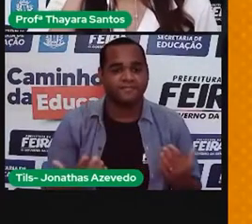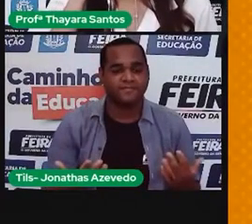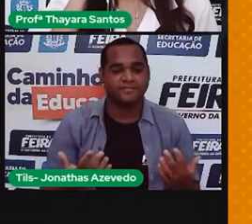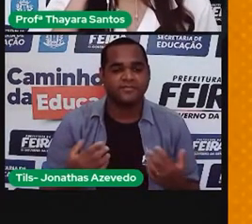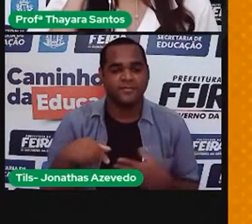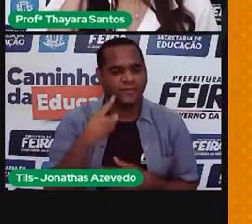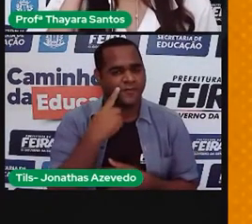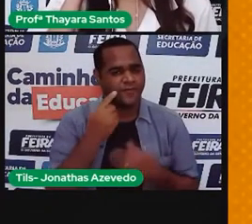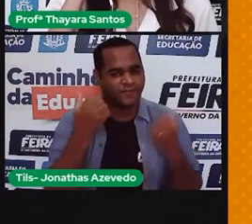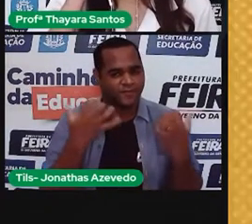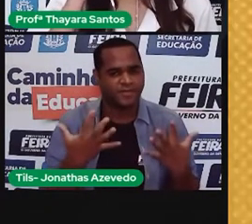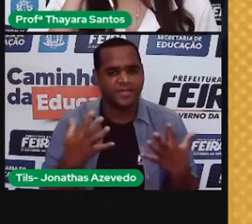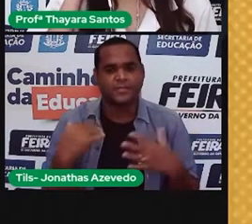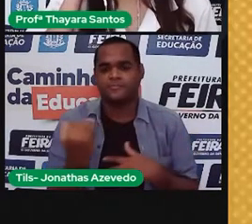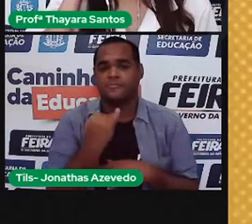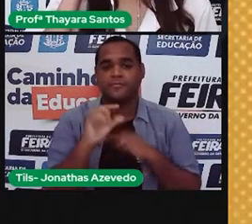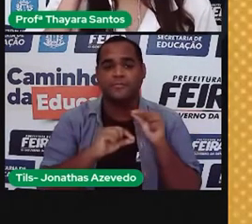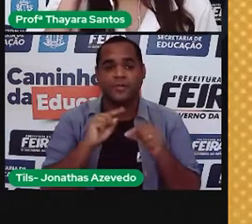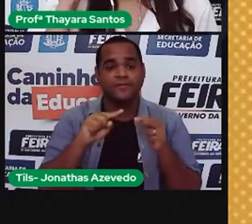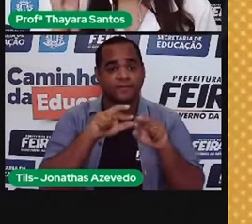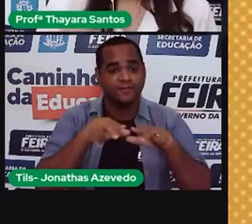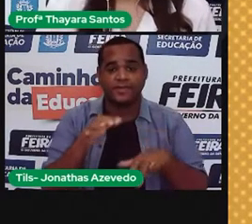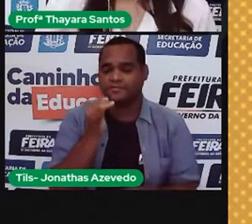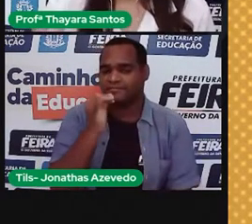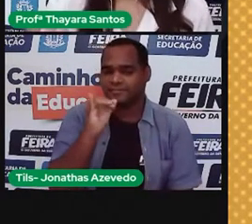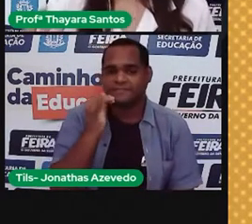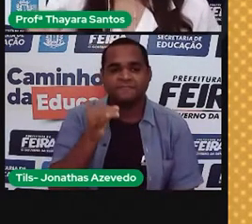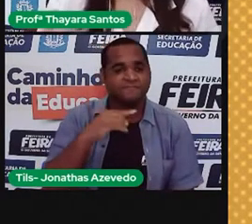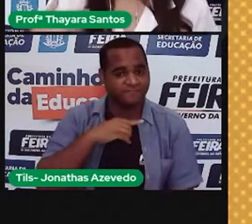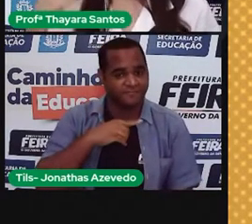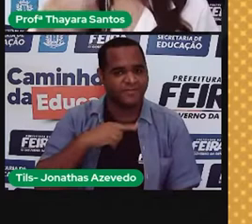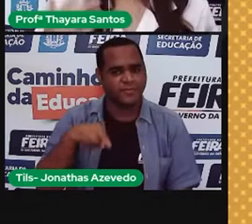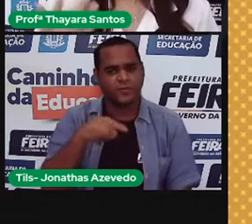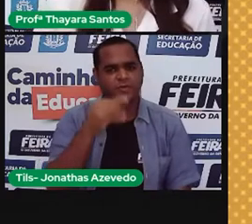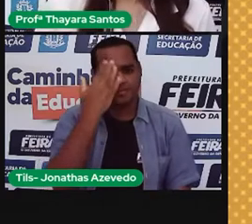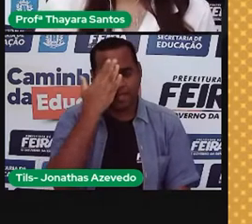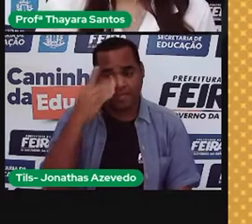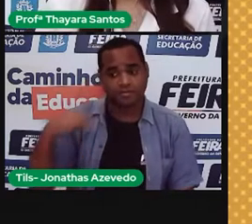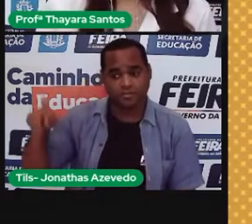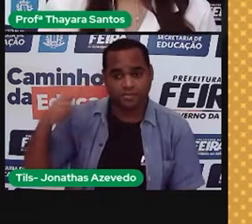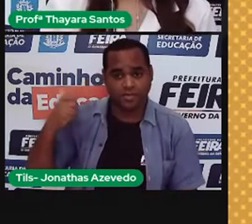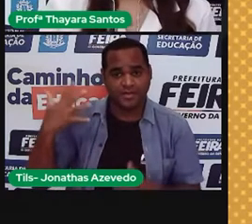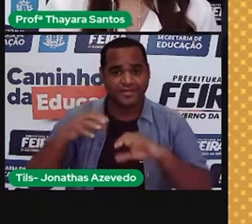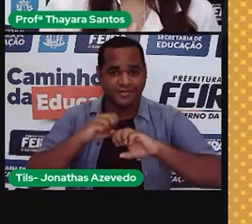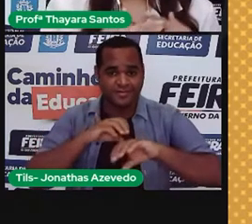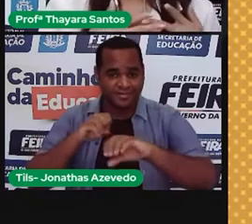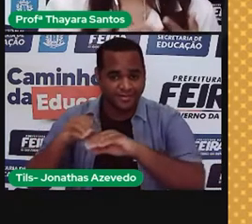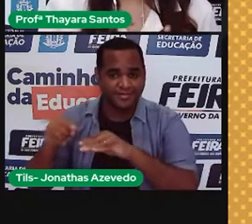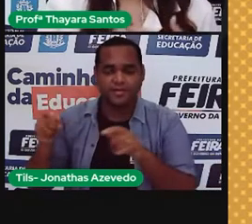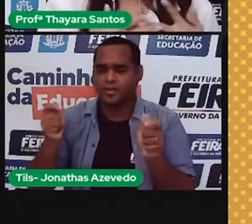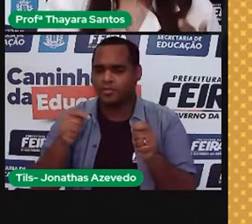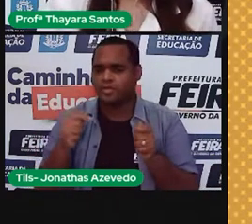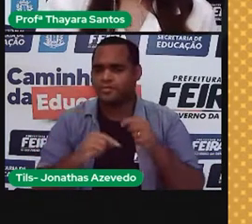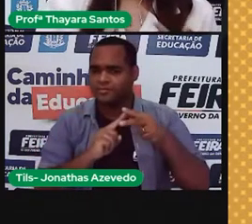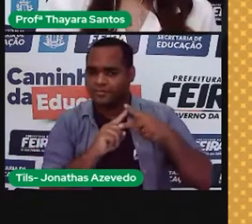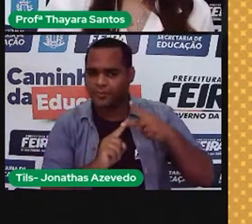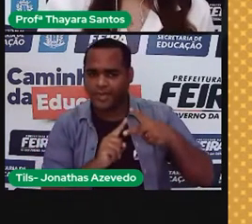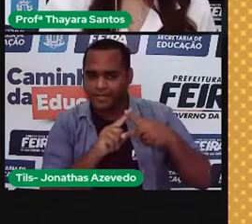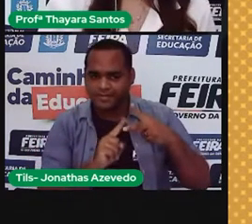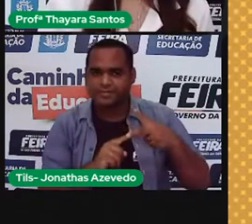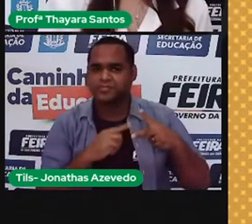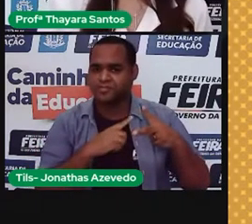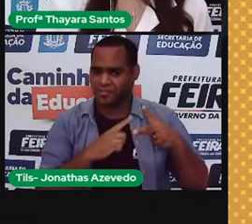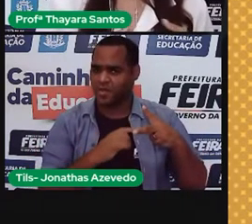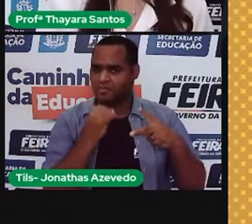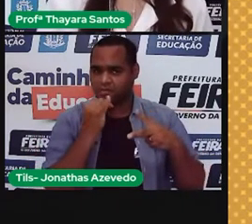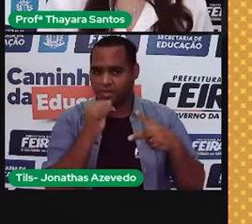Vamos lá. Quais são as fontes de energia? A gente já viu em aulas anteriores que existem dois tipos de fontes